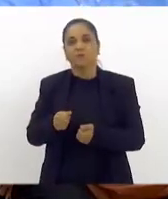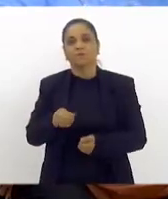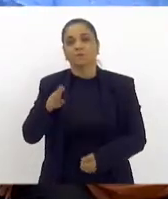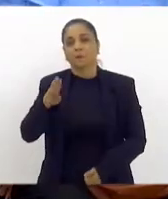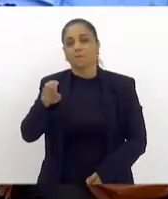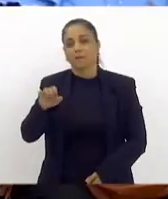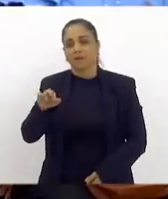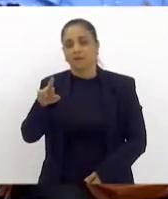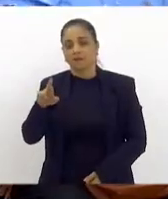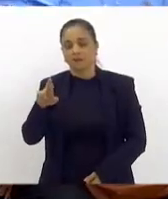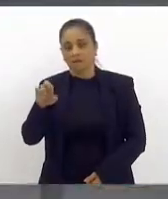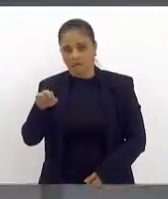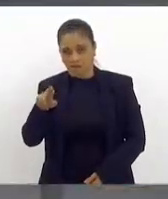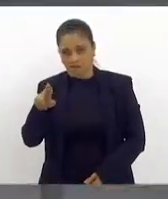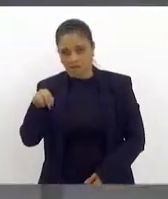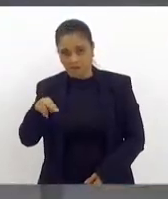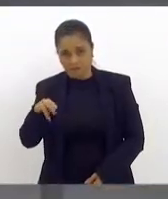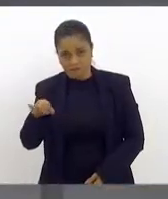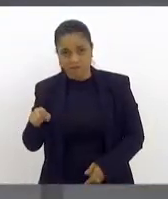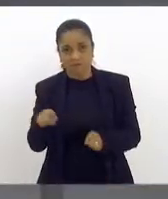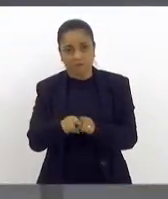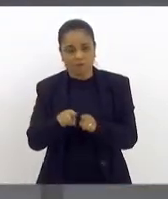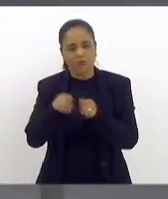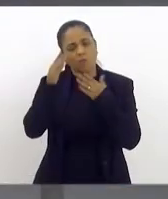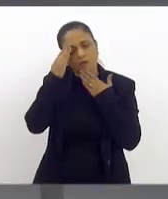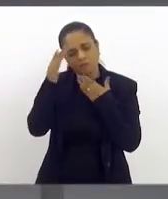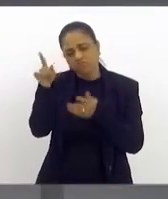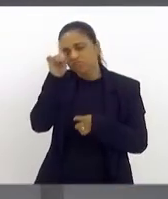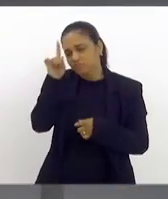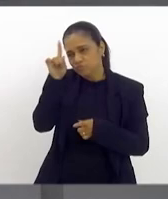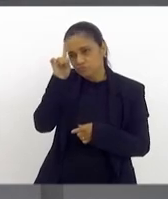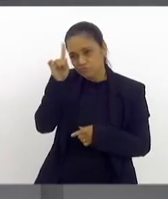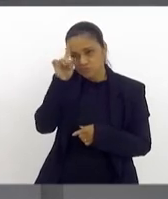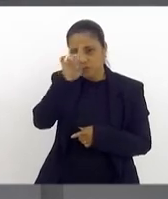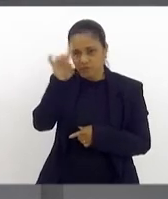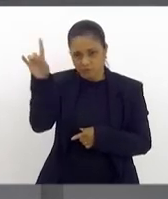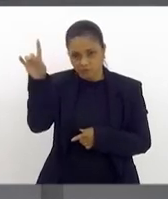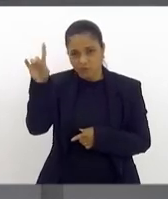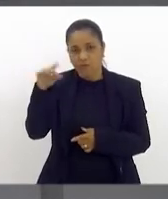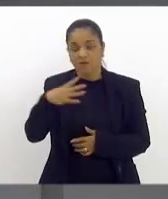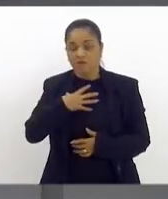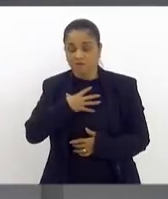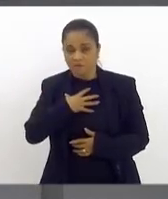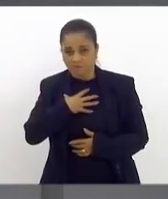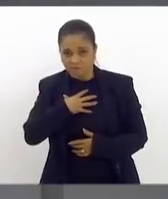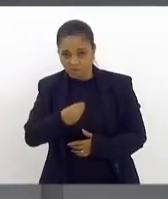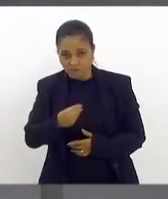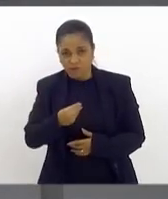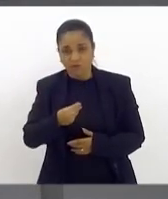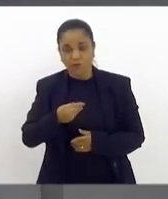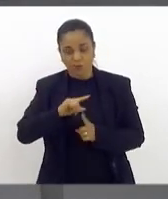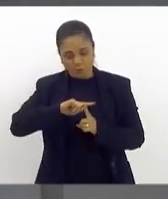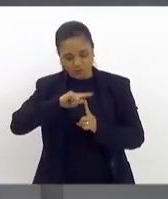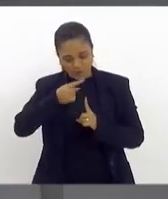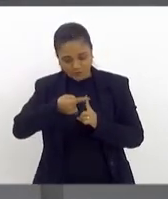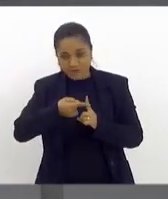Que é a pessoa pela qual eu agradeço todos os dias pela vida do meu filho, que está ali na barriga.